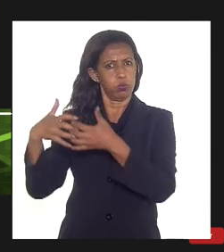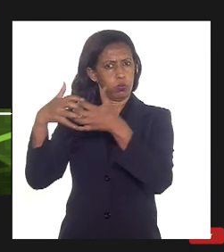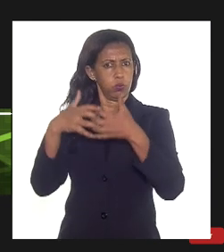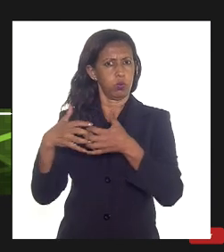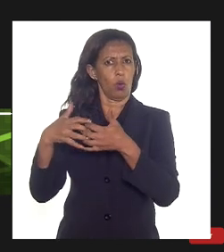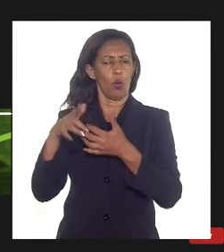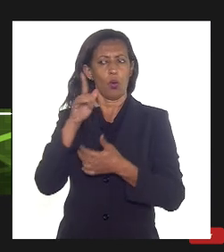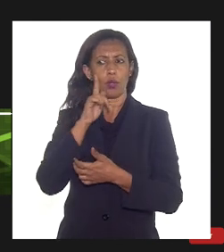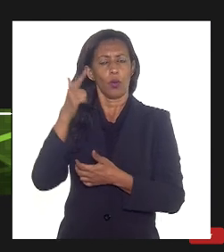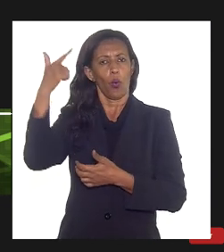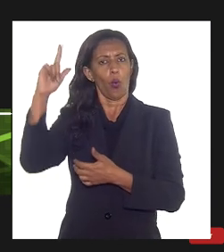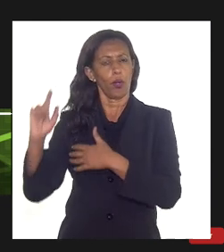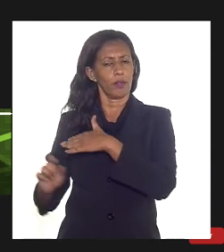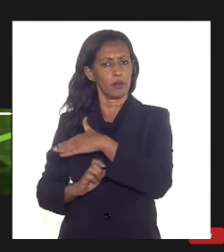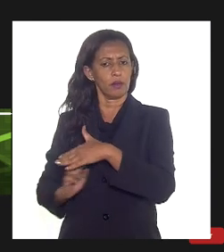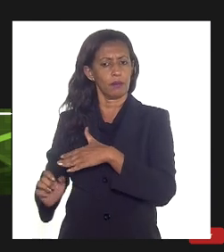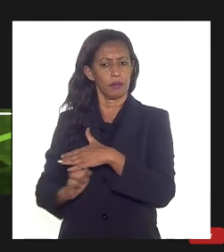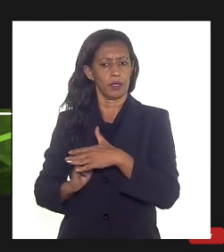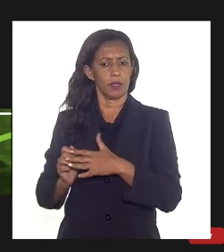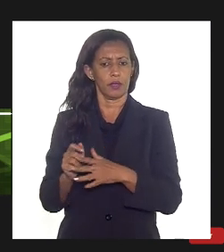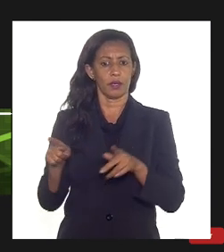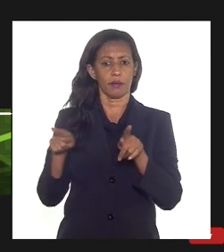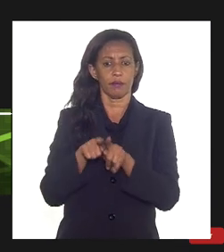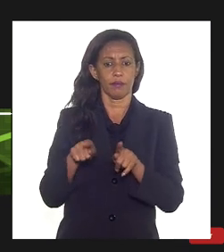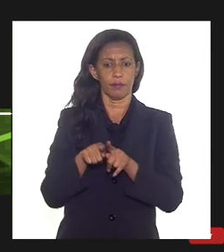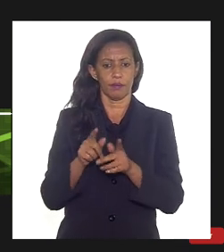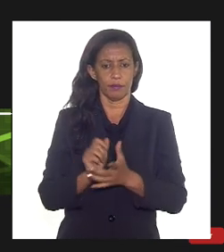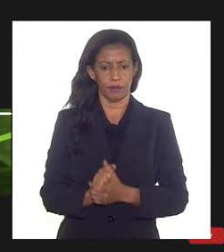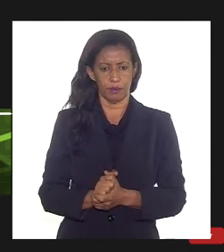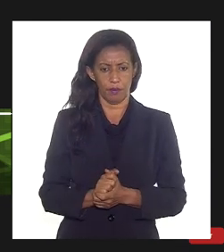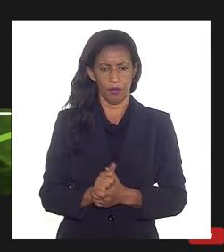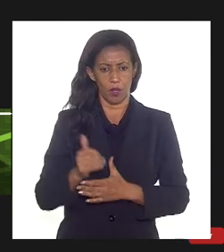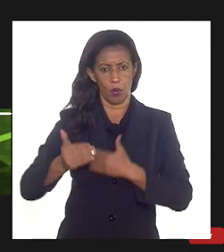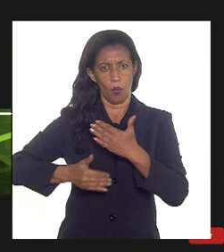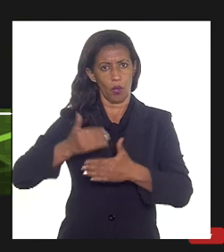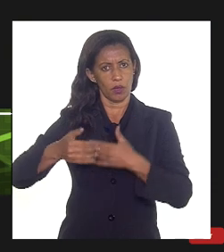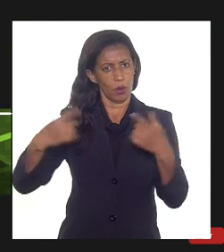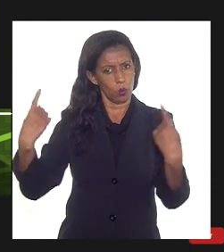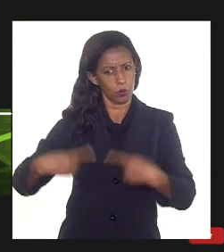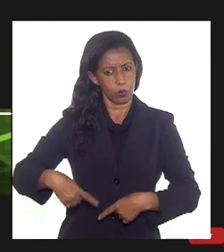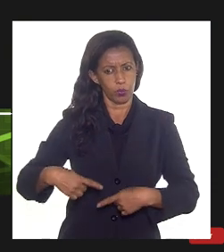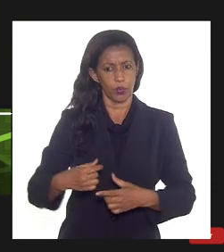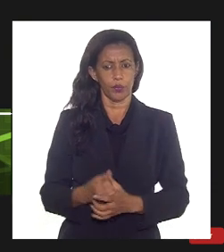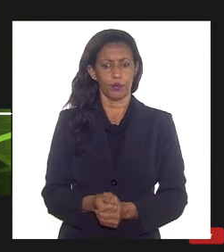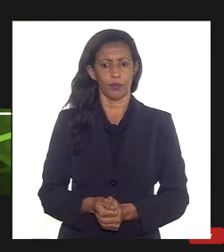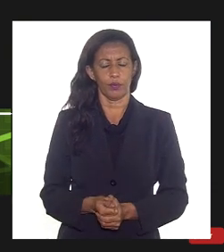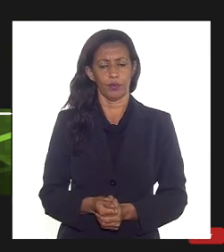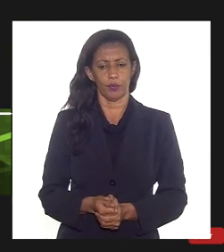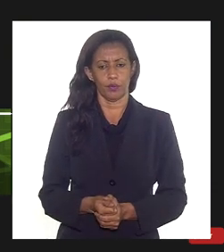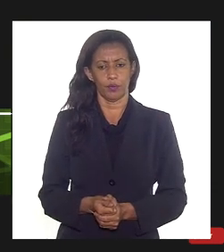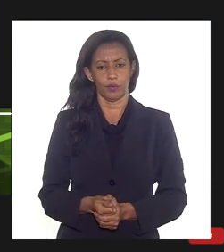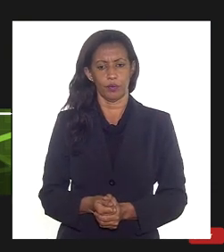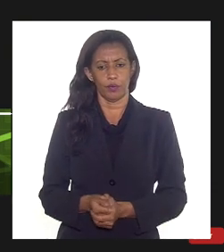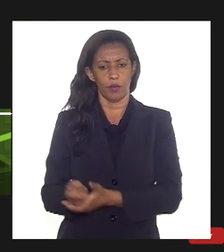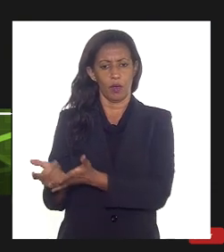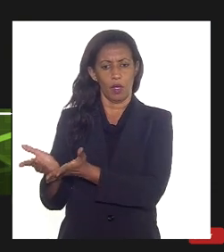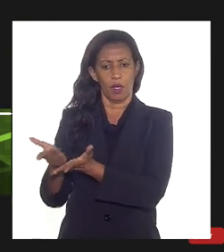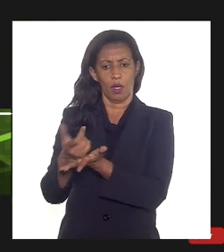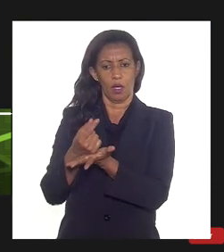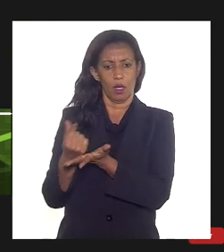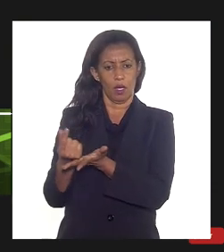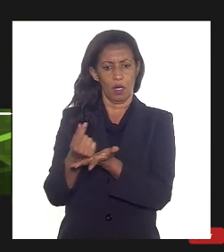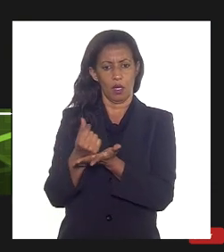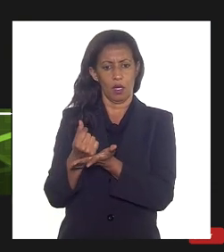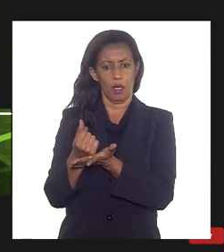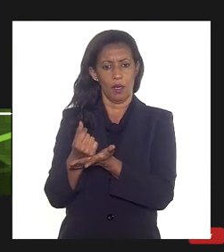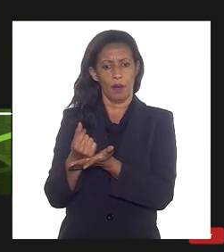ofertar a outras empresas e também promover um processo competitivo para arrendamento do terminal de GNL da